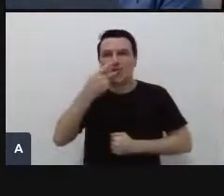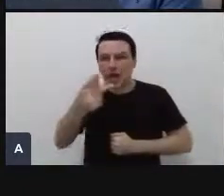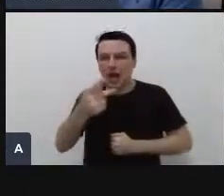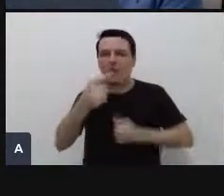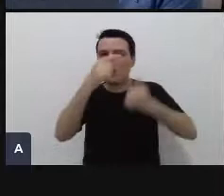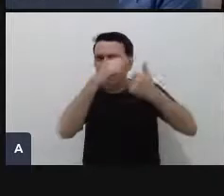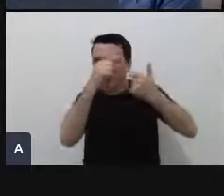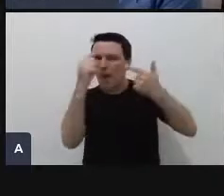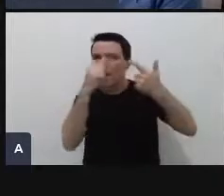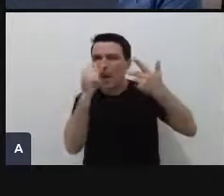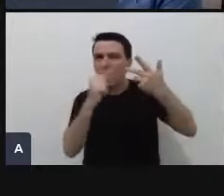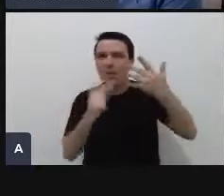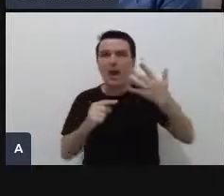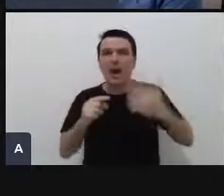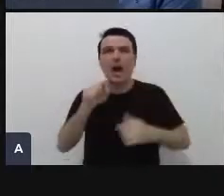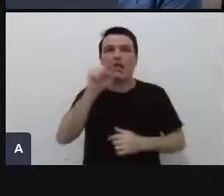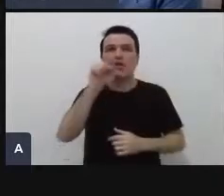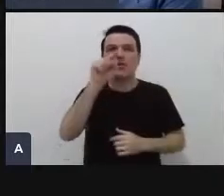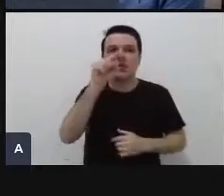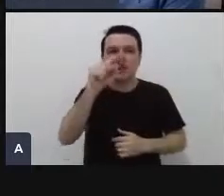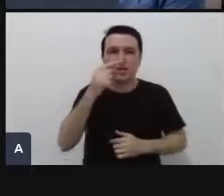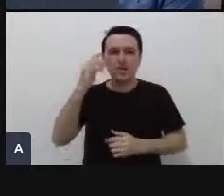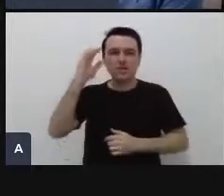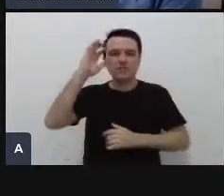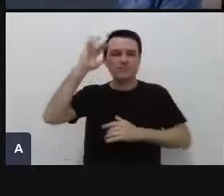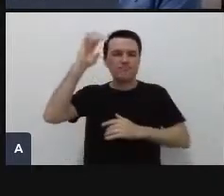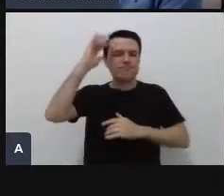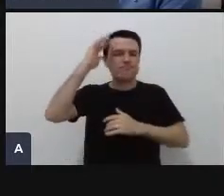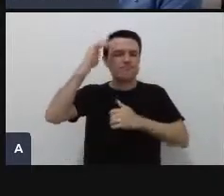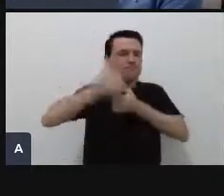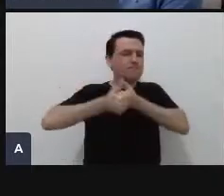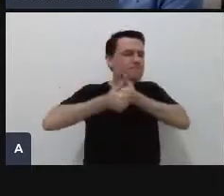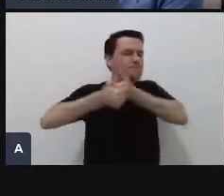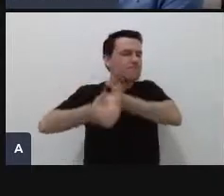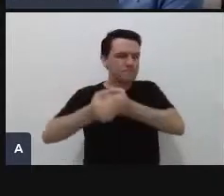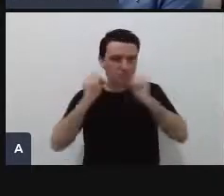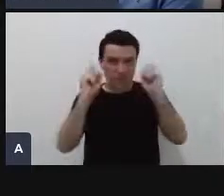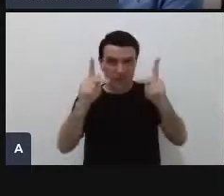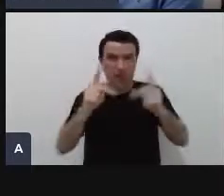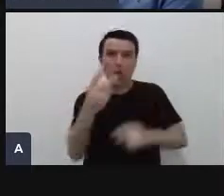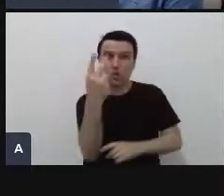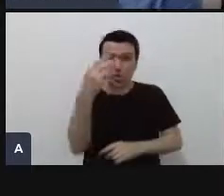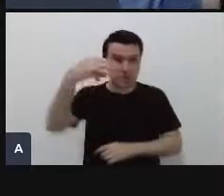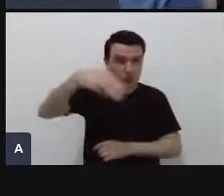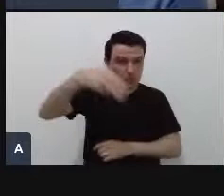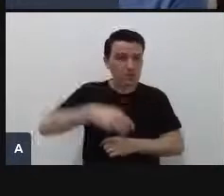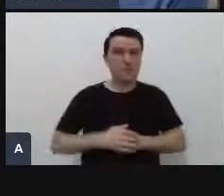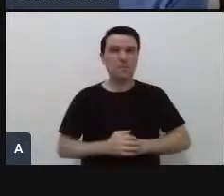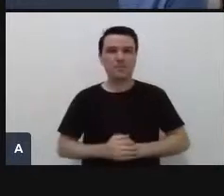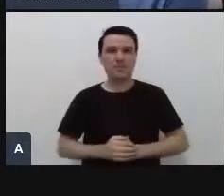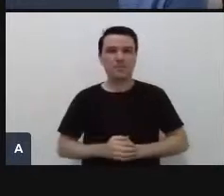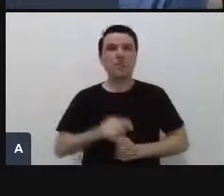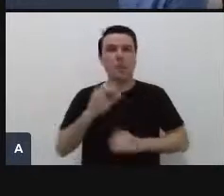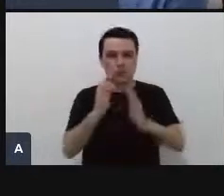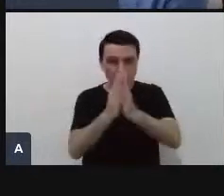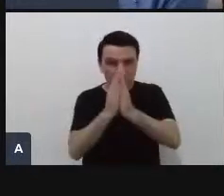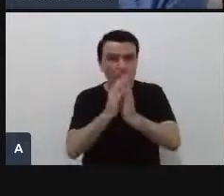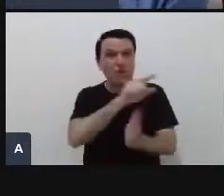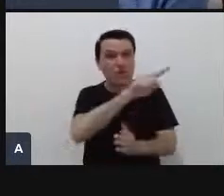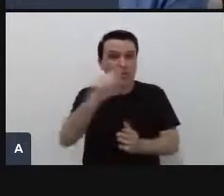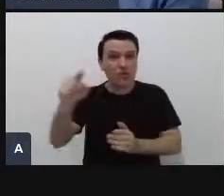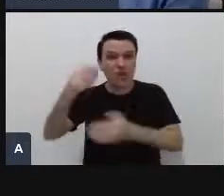fossem sendo guiados pela minha voz, tá? Dois minutinhos. Então, fechem os olhos agora.